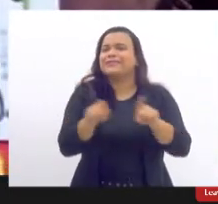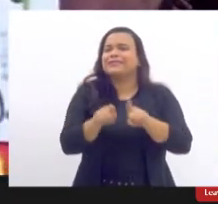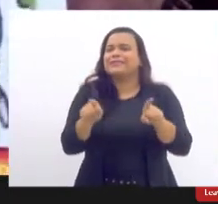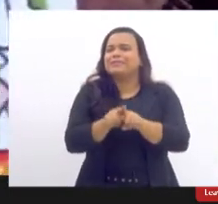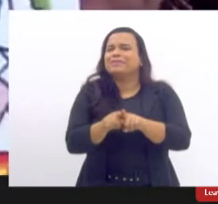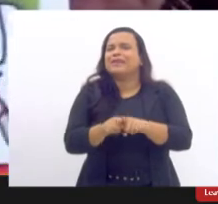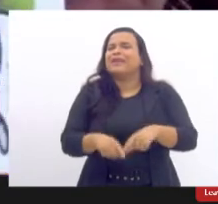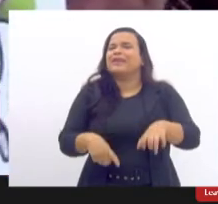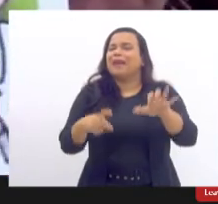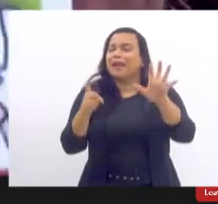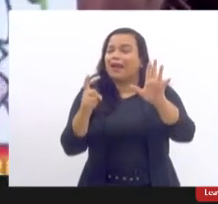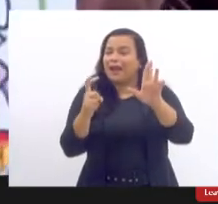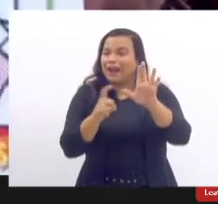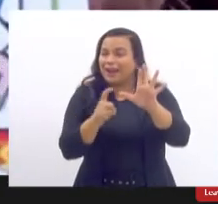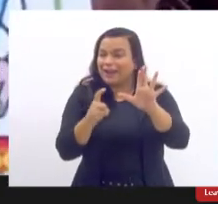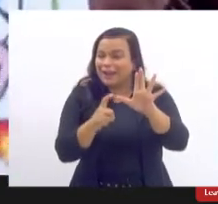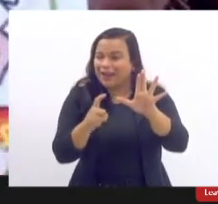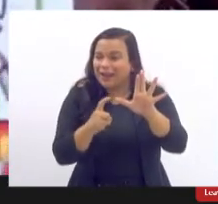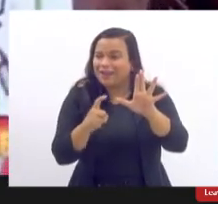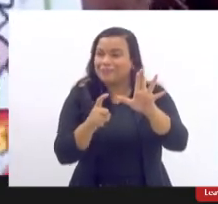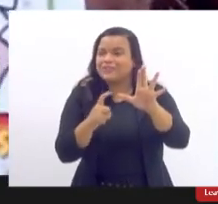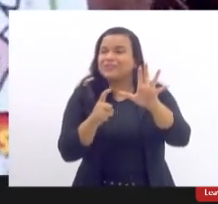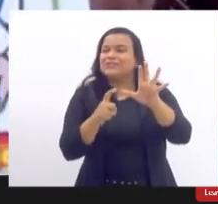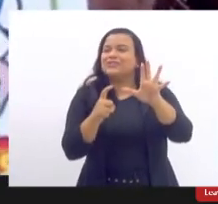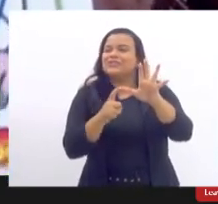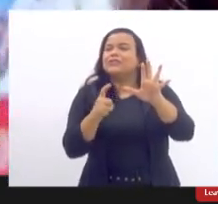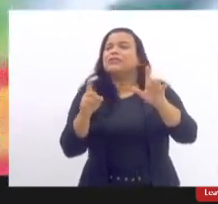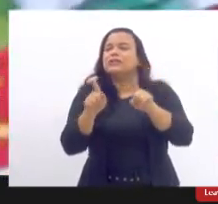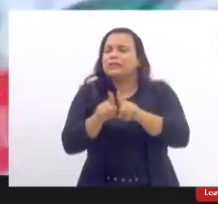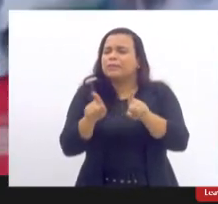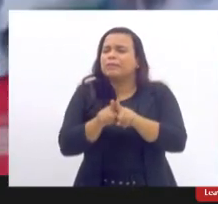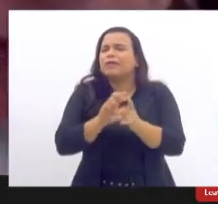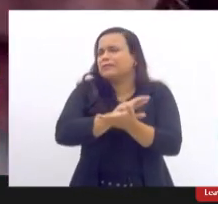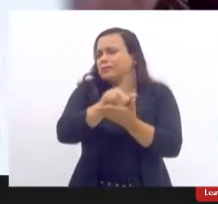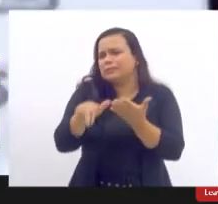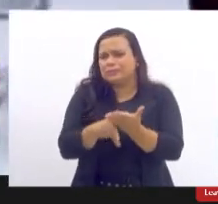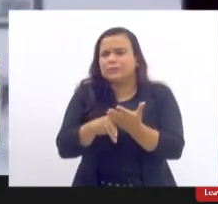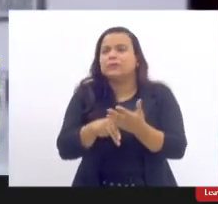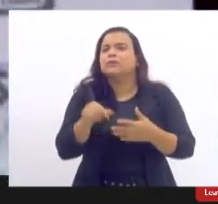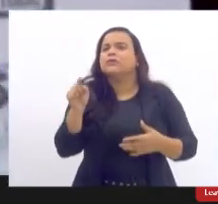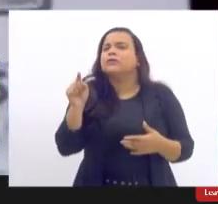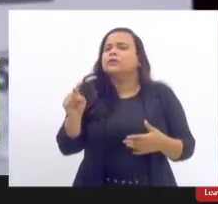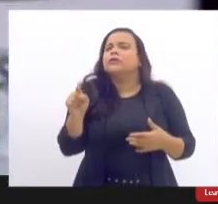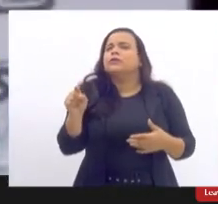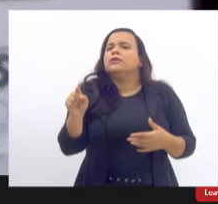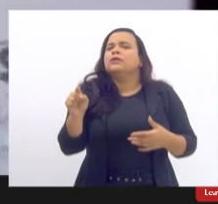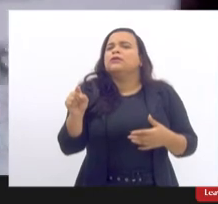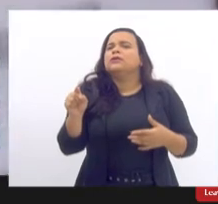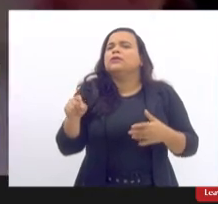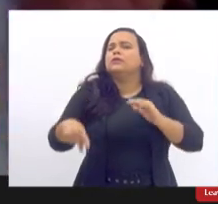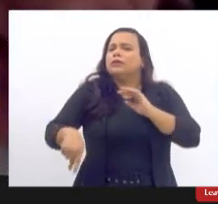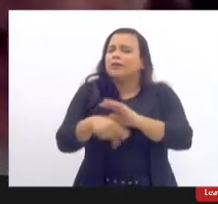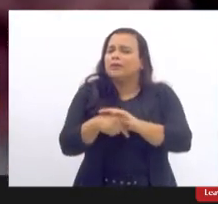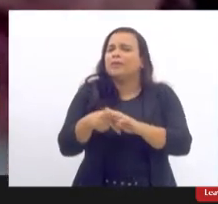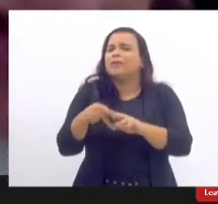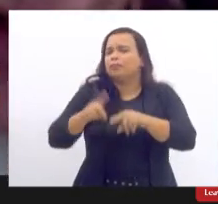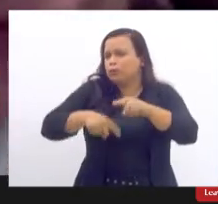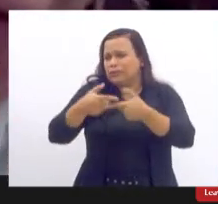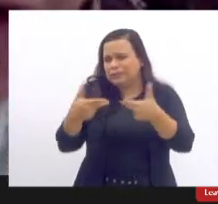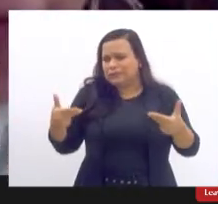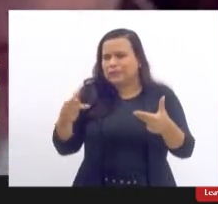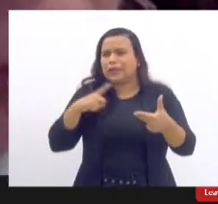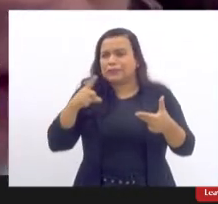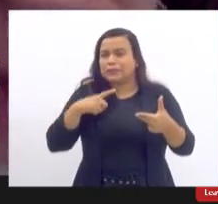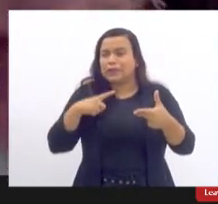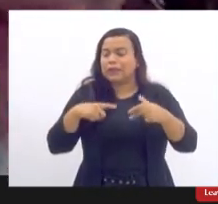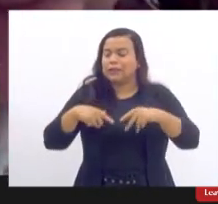uniformes da polícia, e no verso tem um QR Code que remete à íntegra das leis. A gente